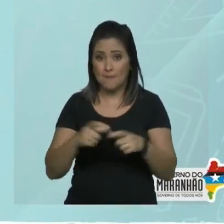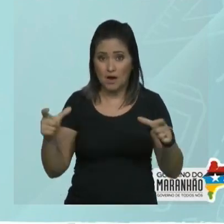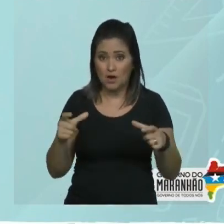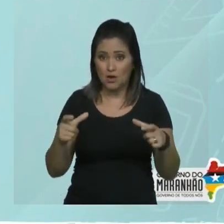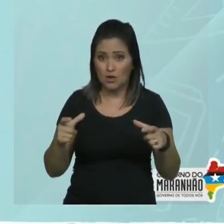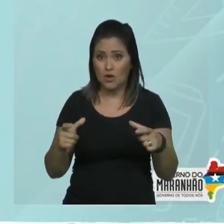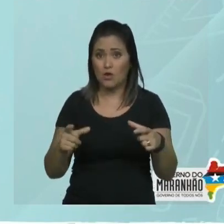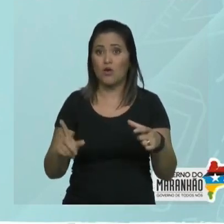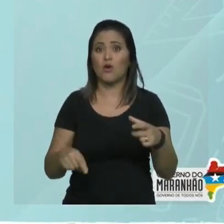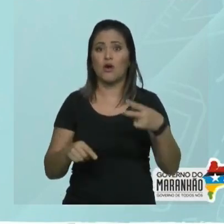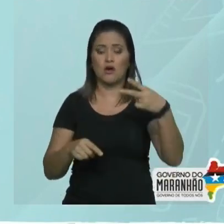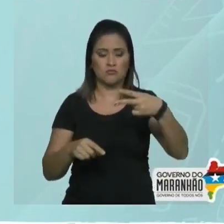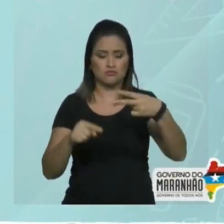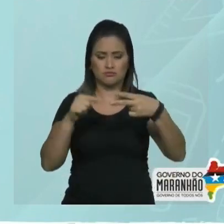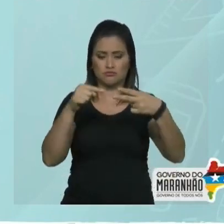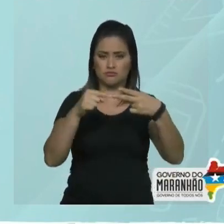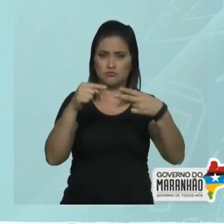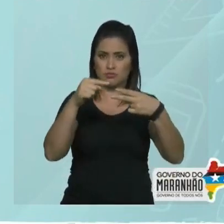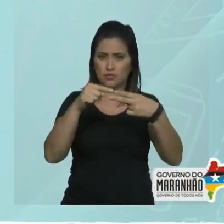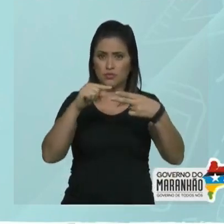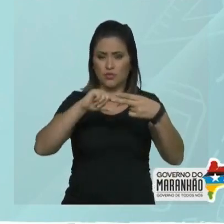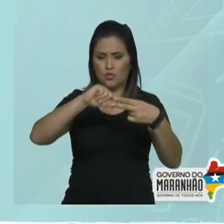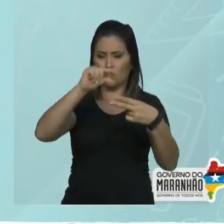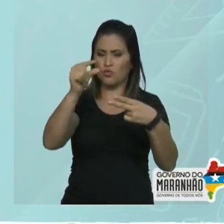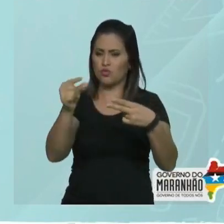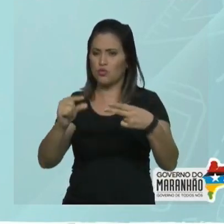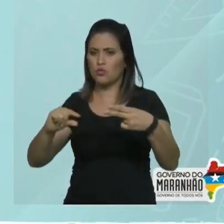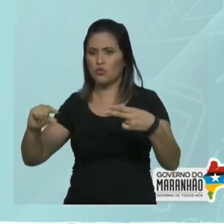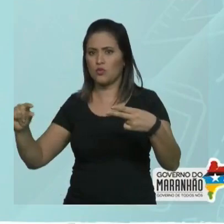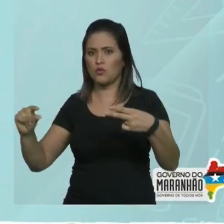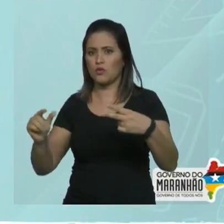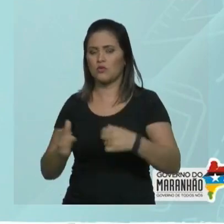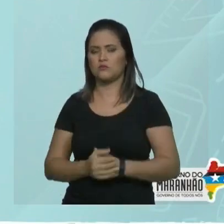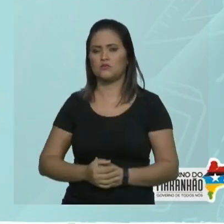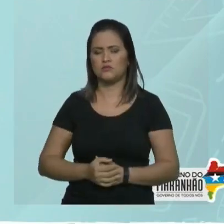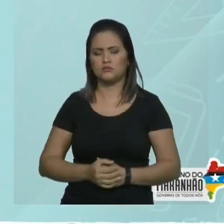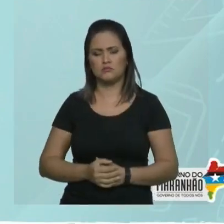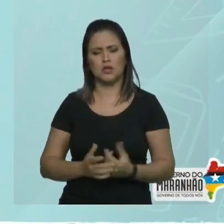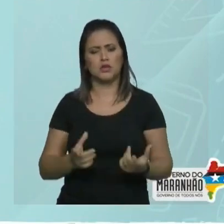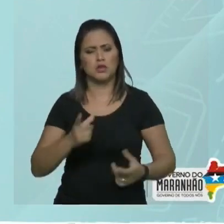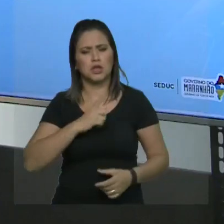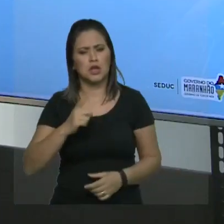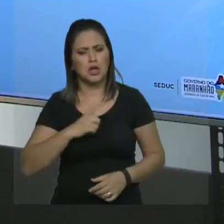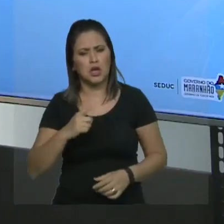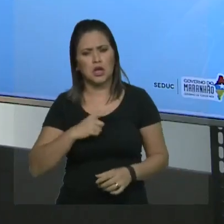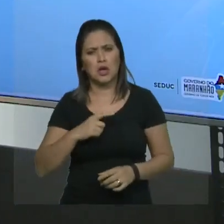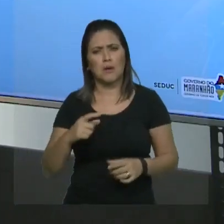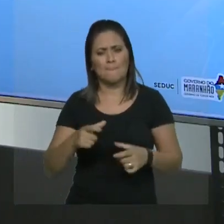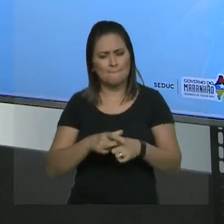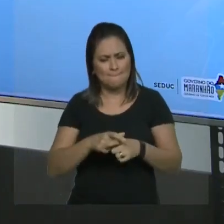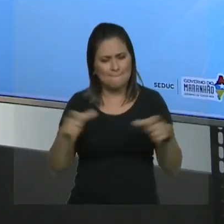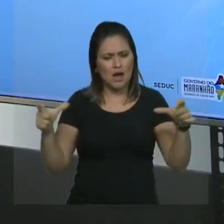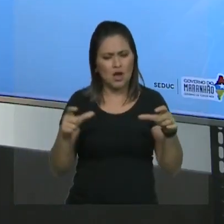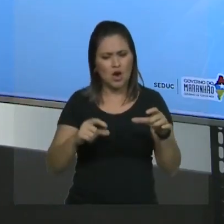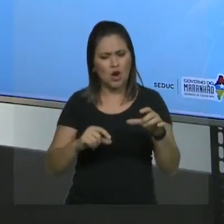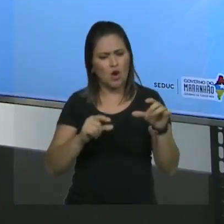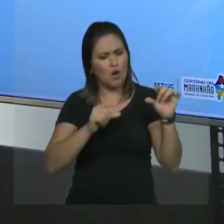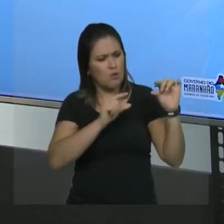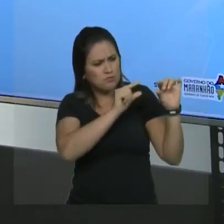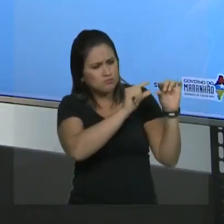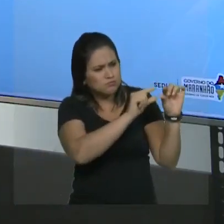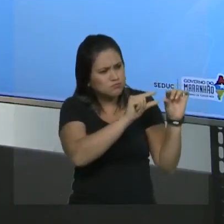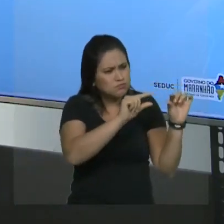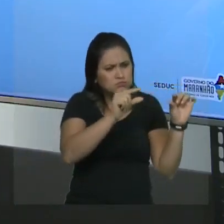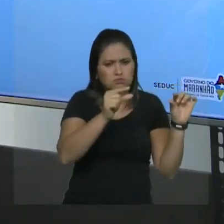maior. Essa bem aqui seria a maior. Esta bem aqui seria uma cadeia bem maior. É, mas ela não tem a